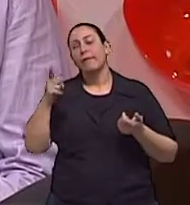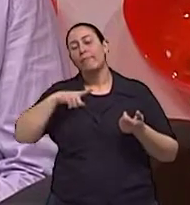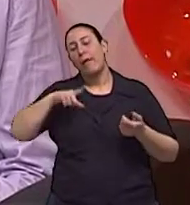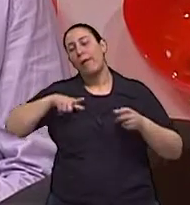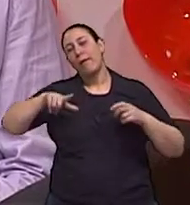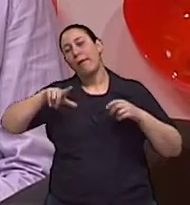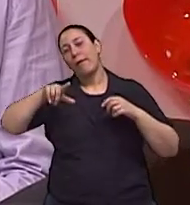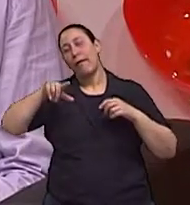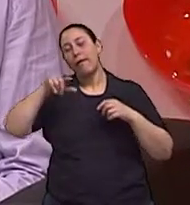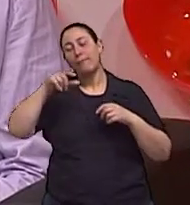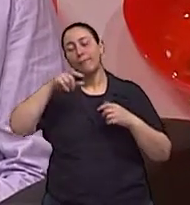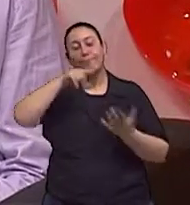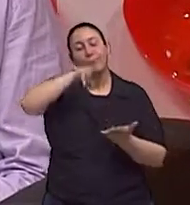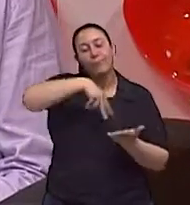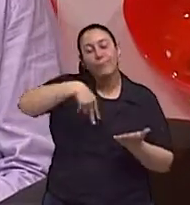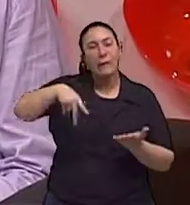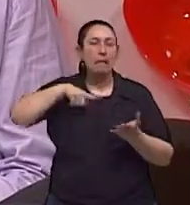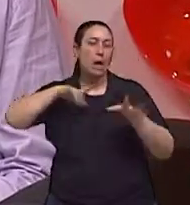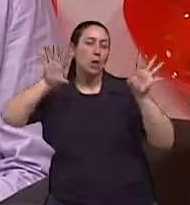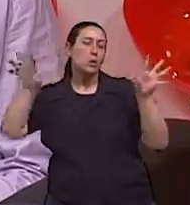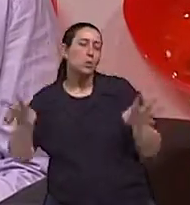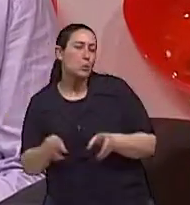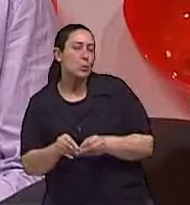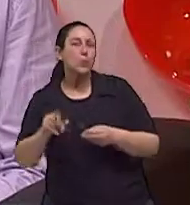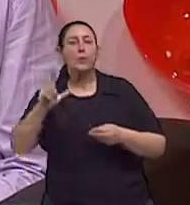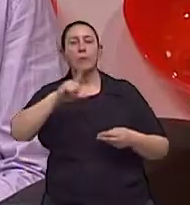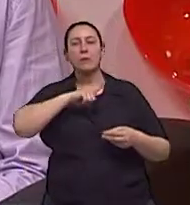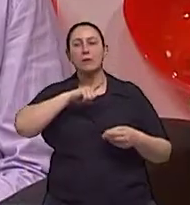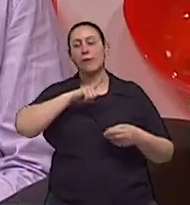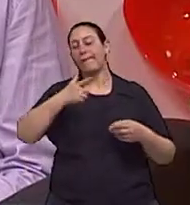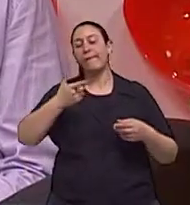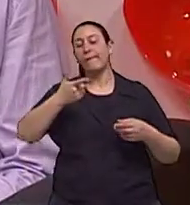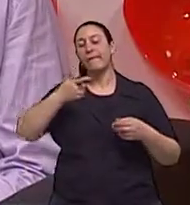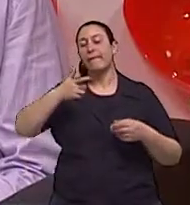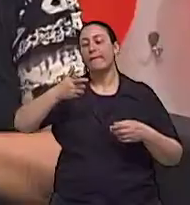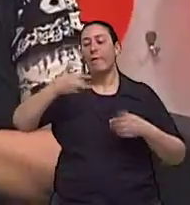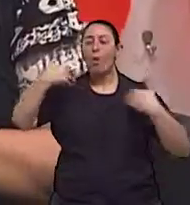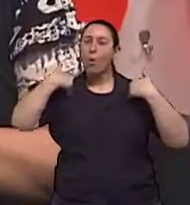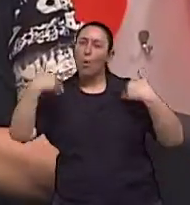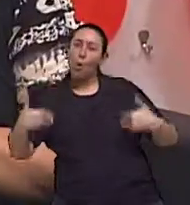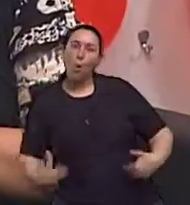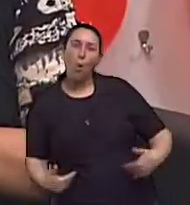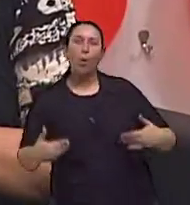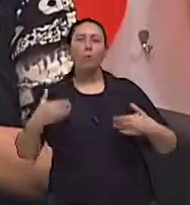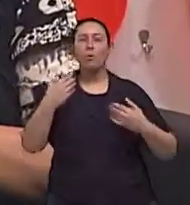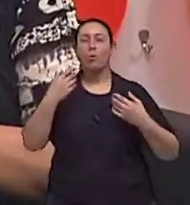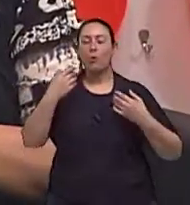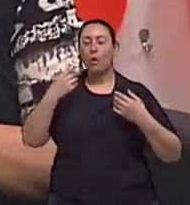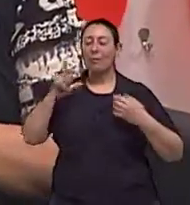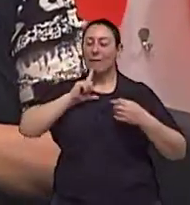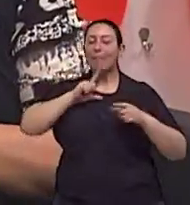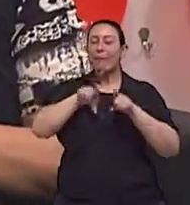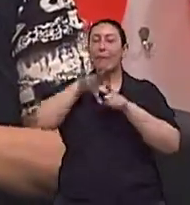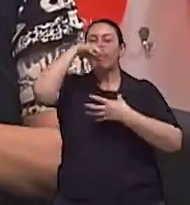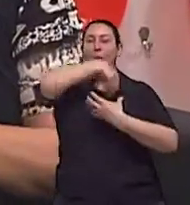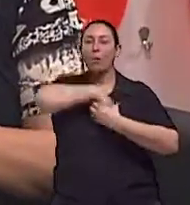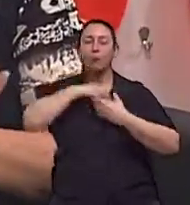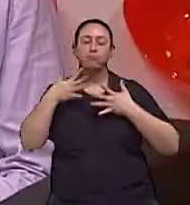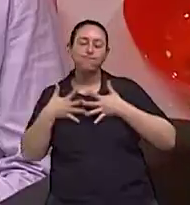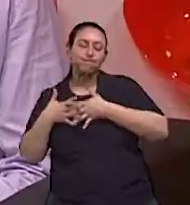que eu queria que falasse Exatamente, ele tem resumos de casos ele tem relação de áreas corporais, né? com possíveis conflitos emocionais